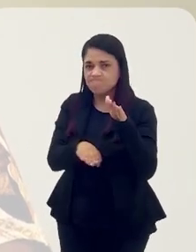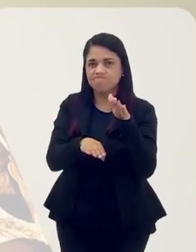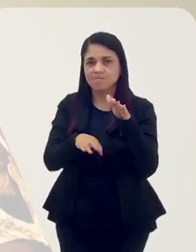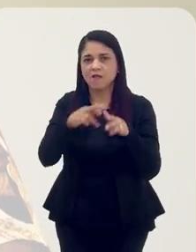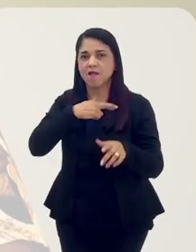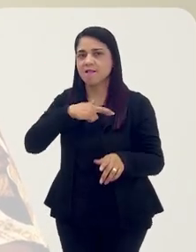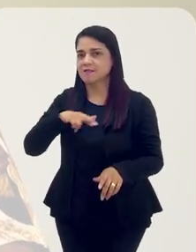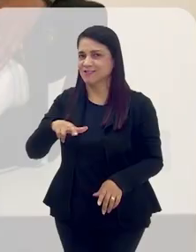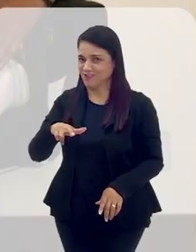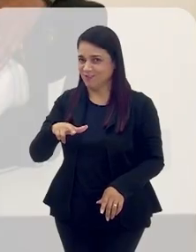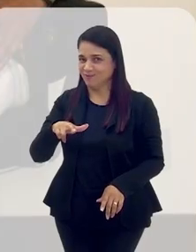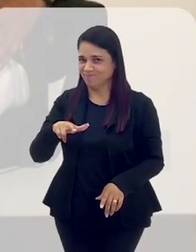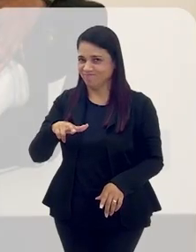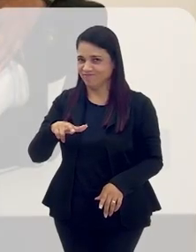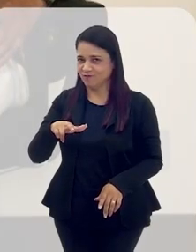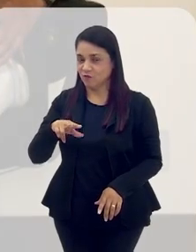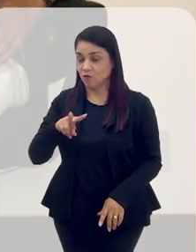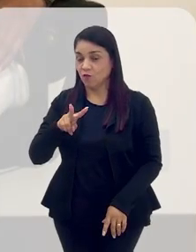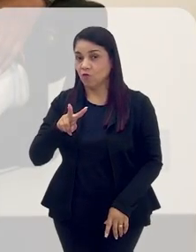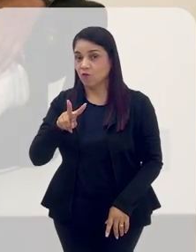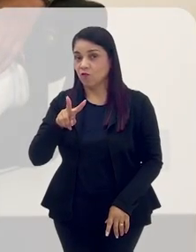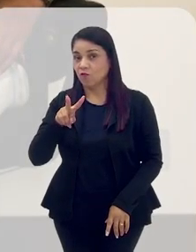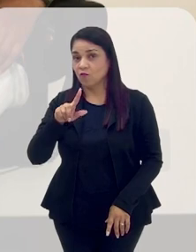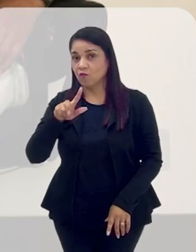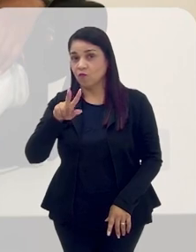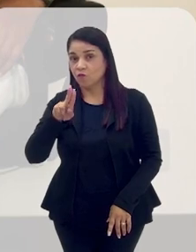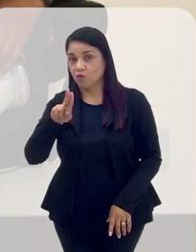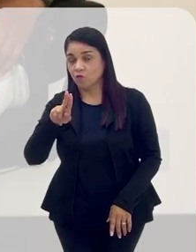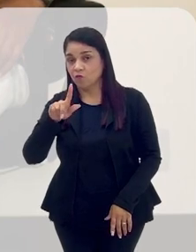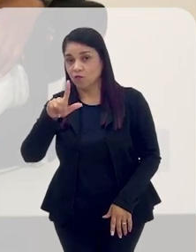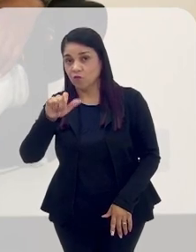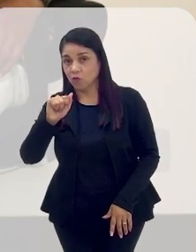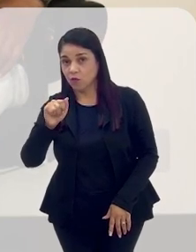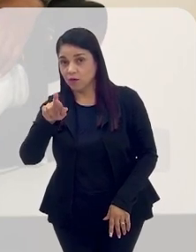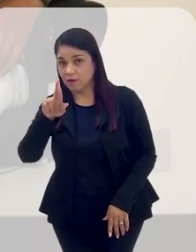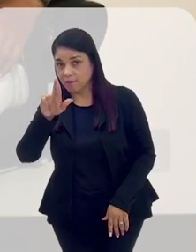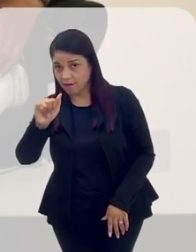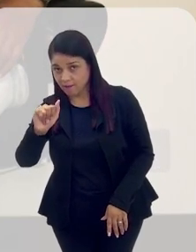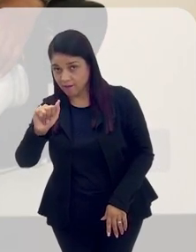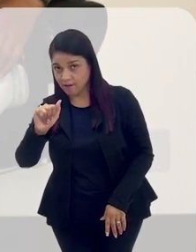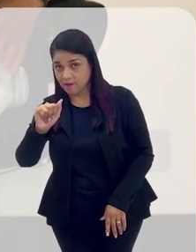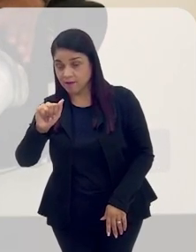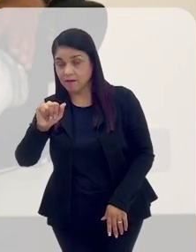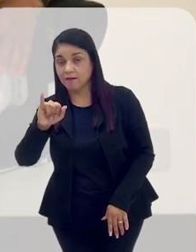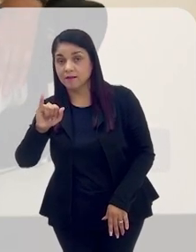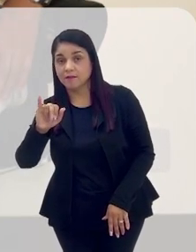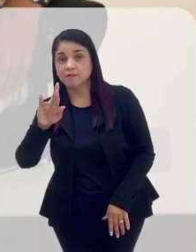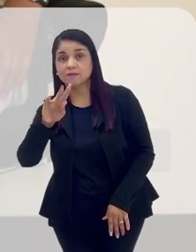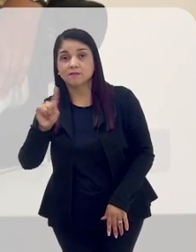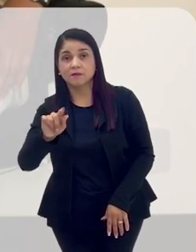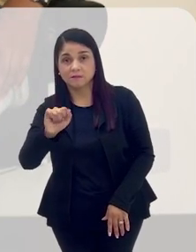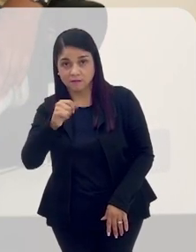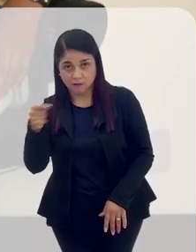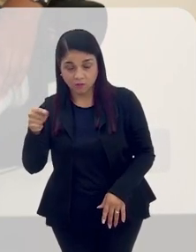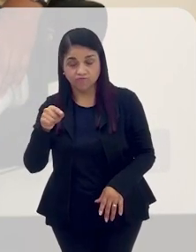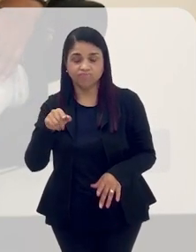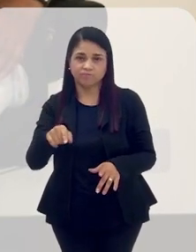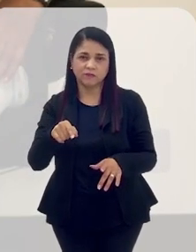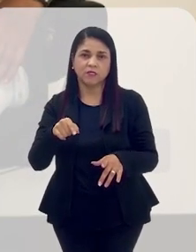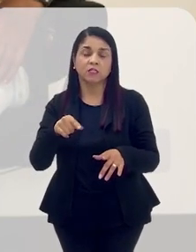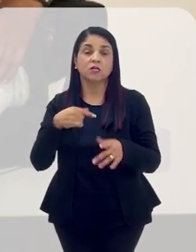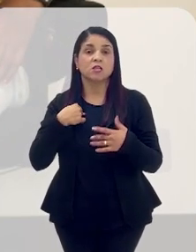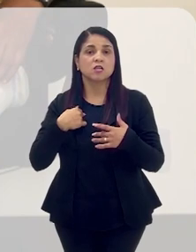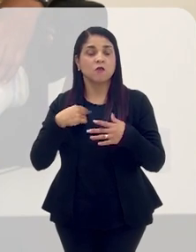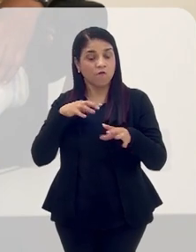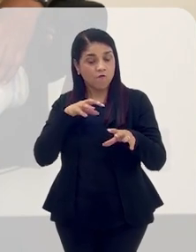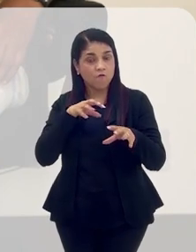da religião. A divulgação, enquanto elemento cultural, perfeito, porque